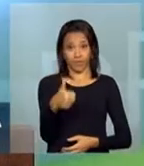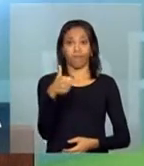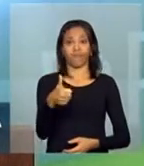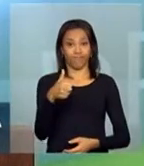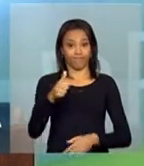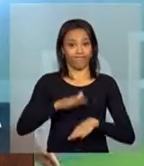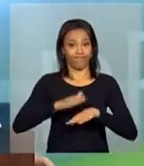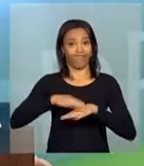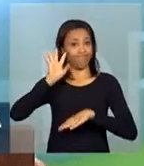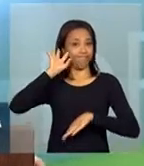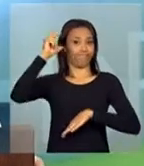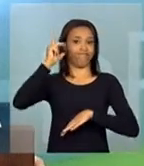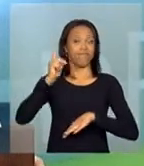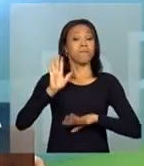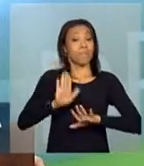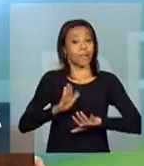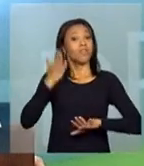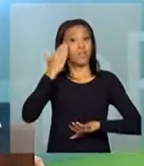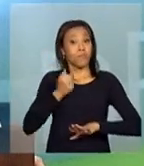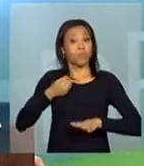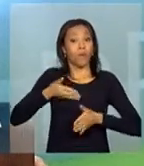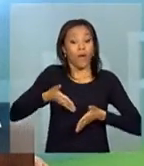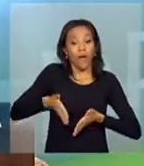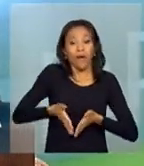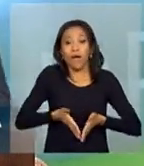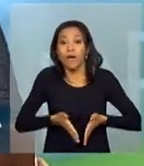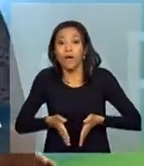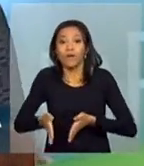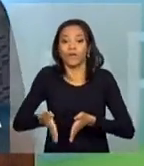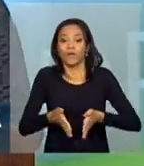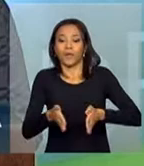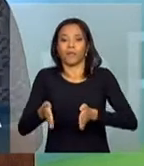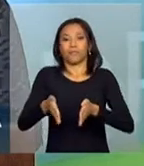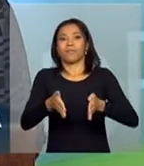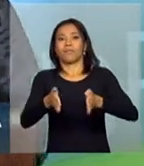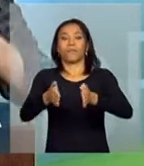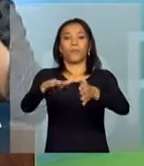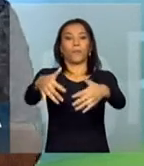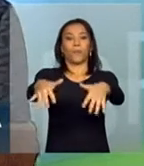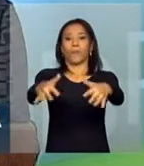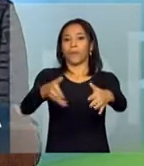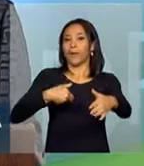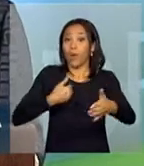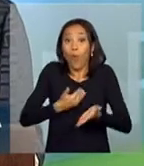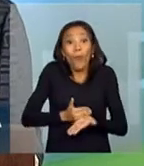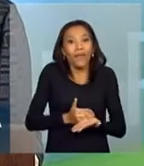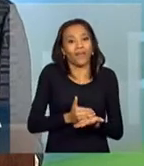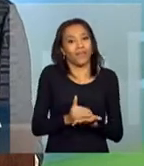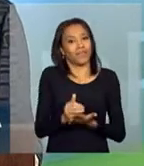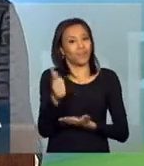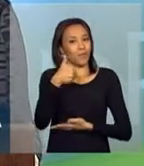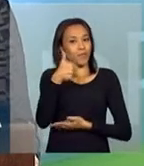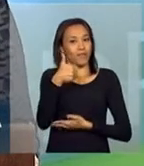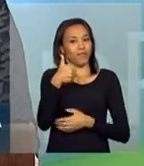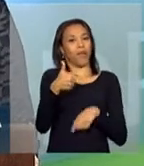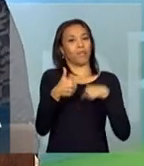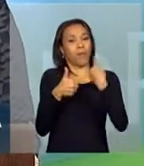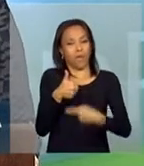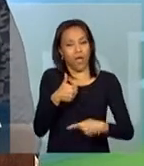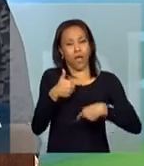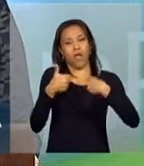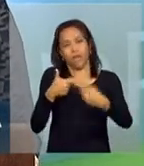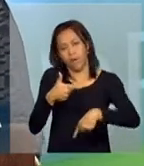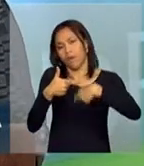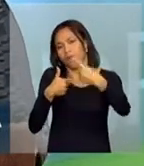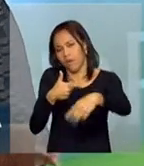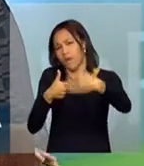mas a gente sabe que uma caminhada, ela tem uma característica, ela começa com o primeiro passo e essa é uma longa